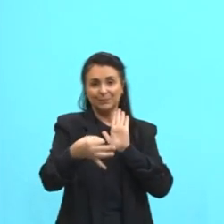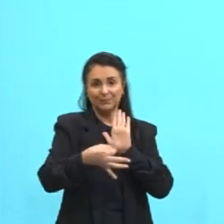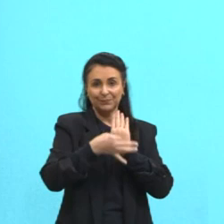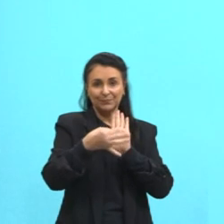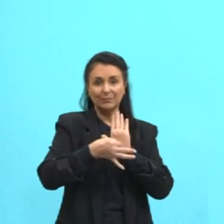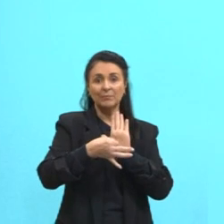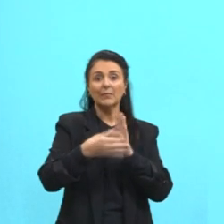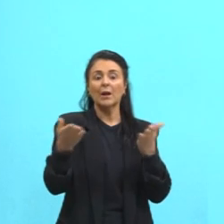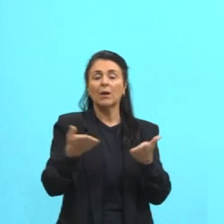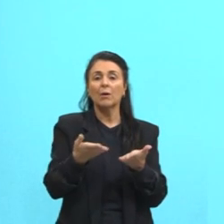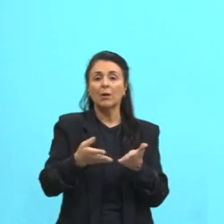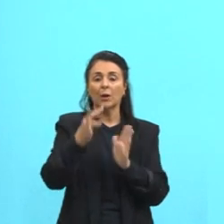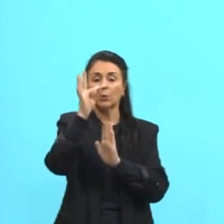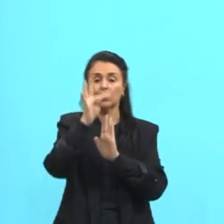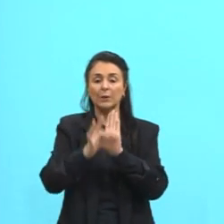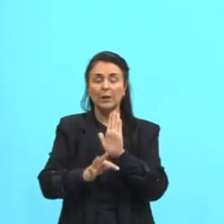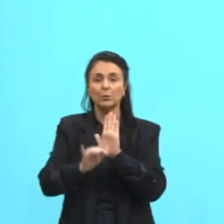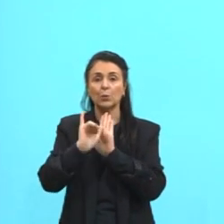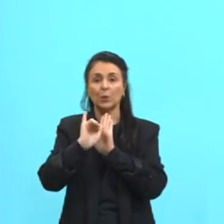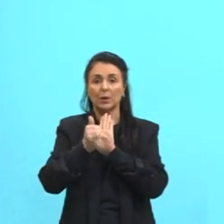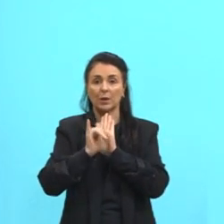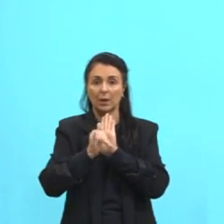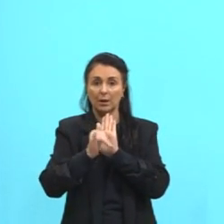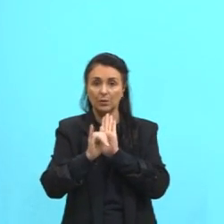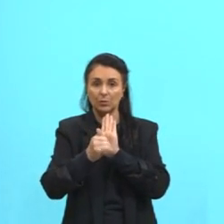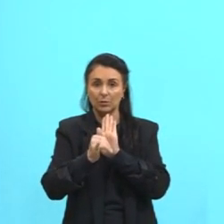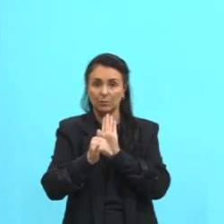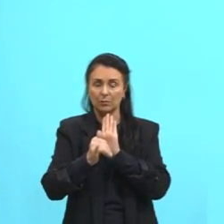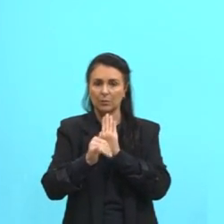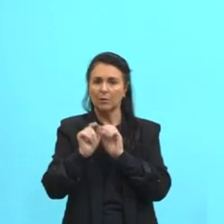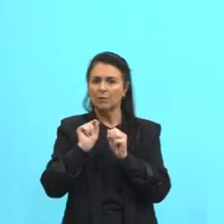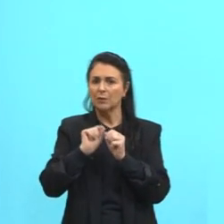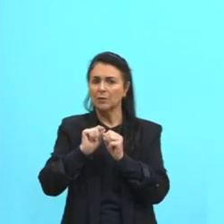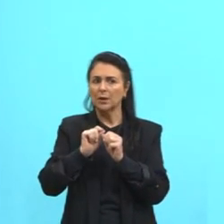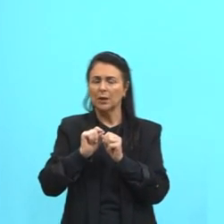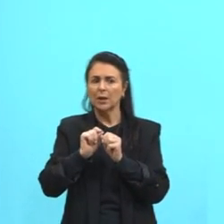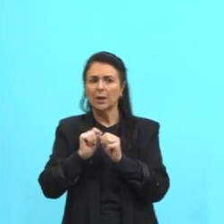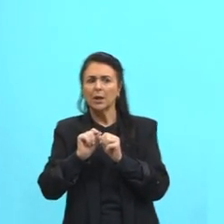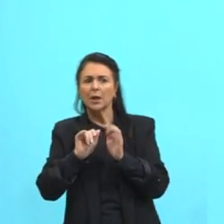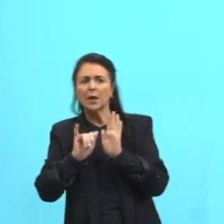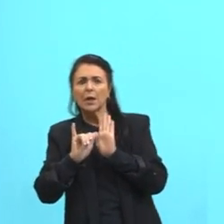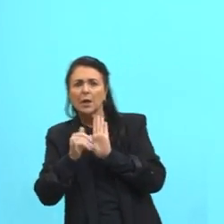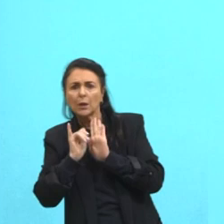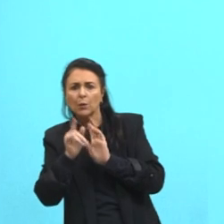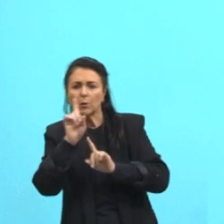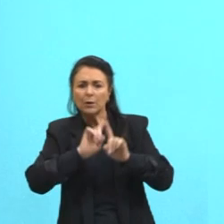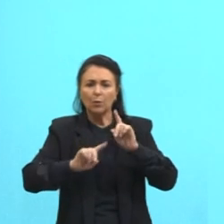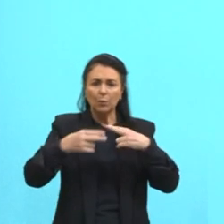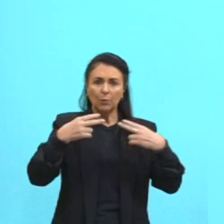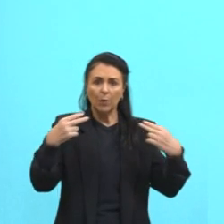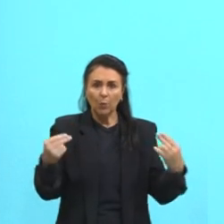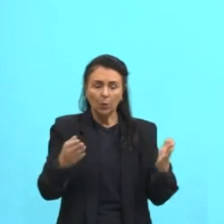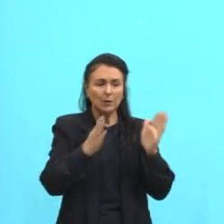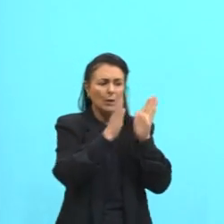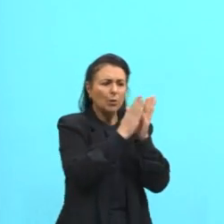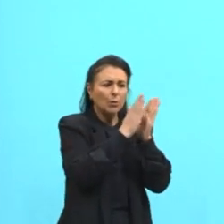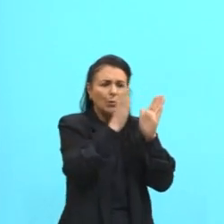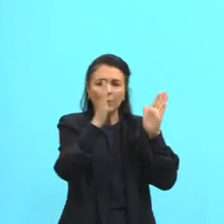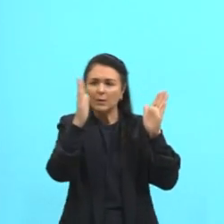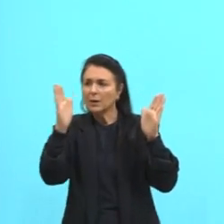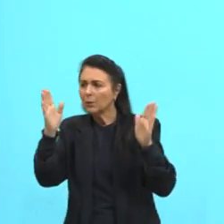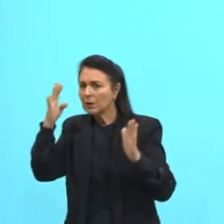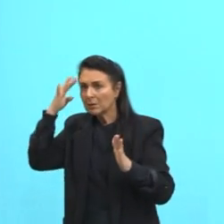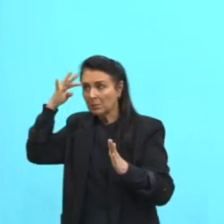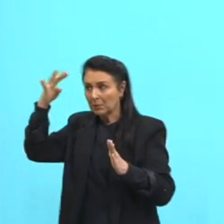Texto narrativo. Ele serve para contar uma história através de uma sequência de ações reais ou imaginárias com